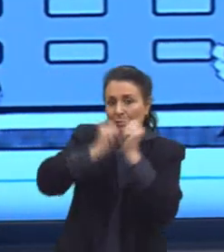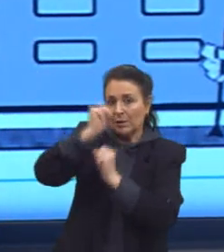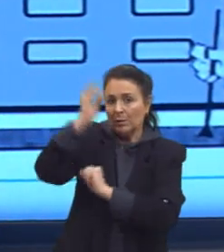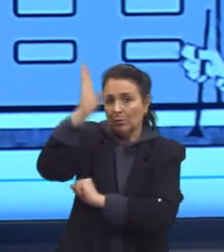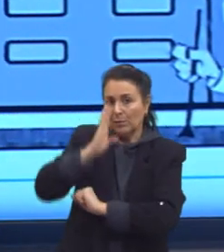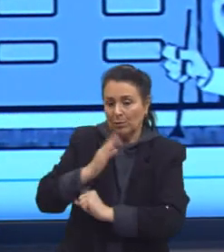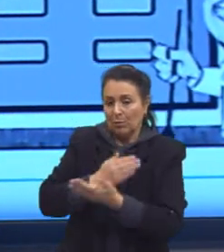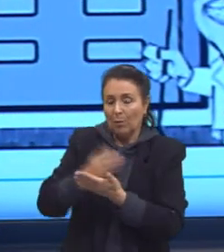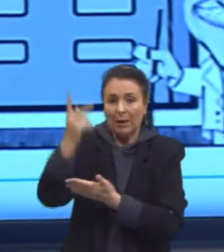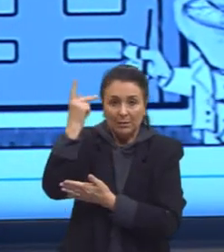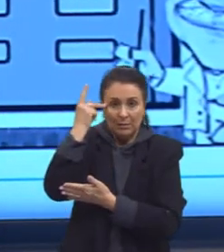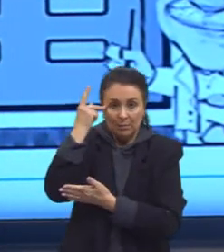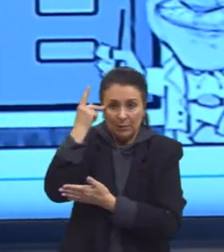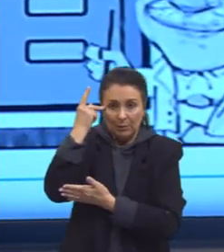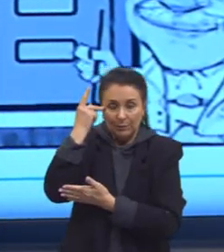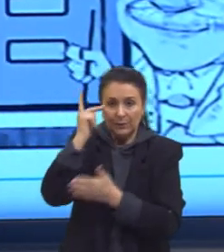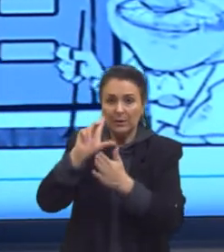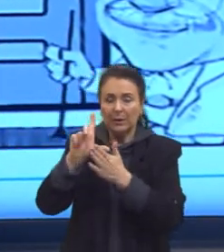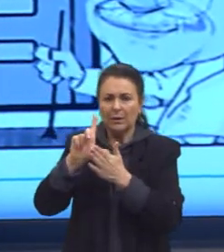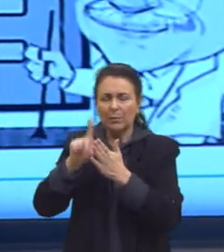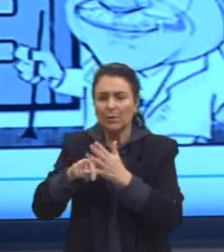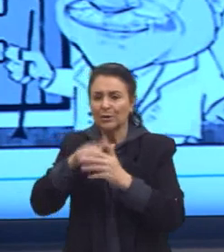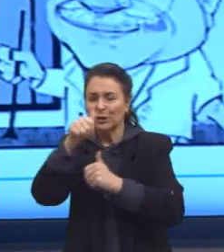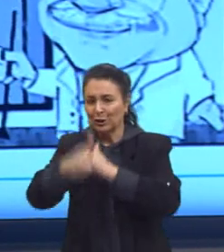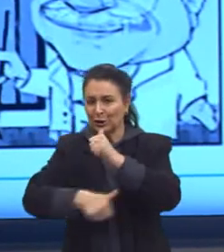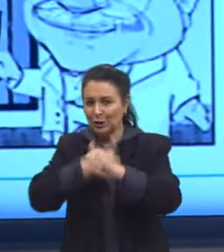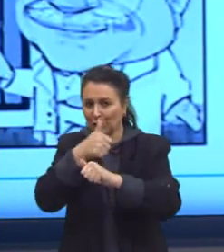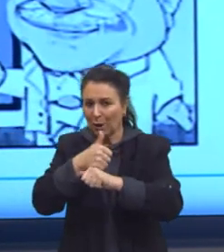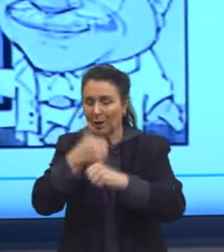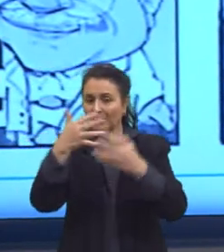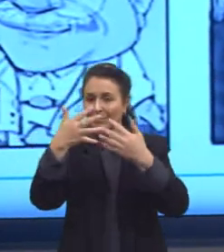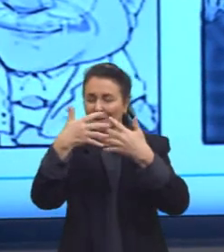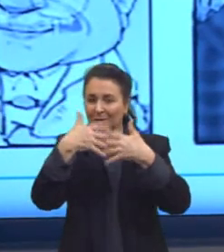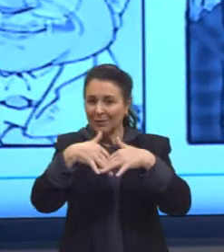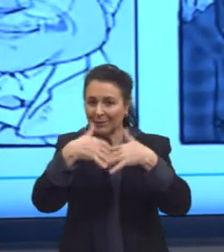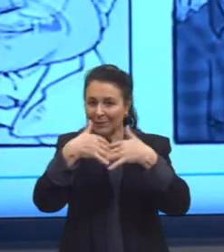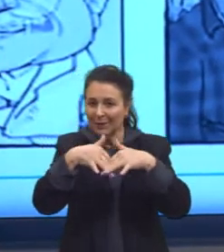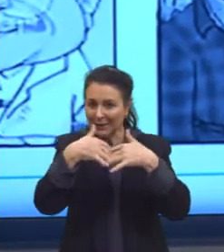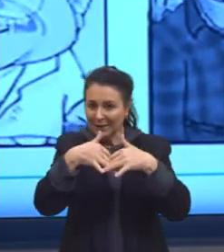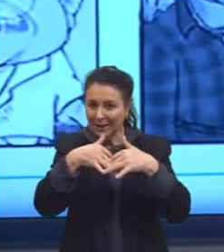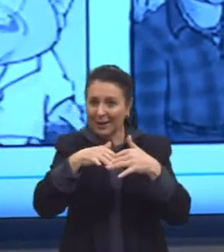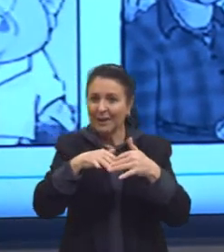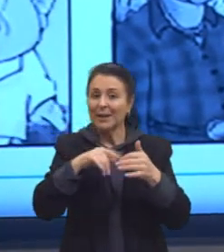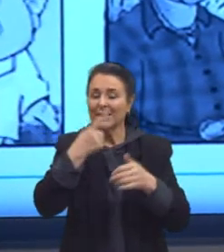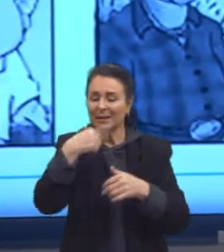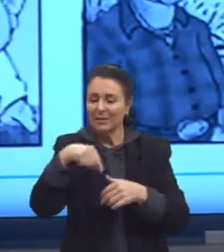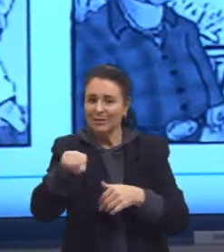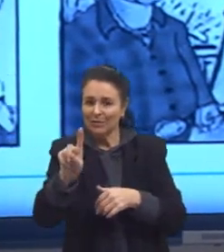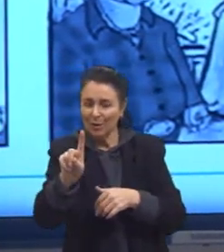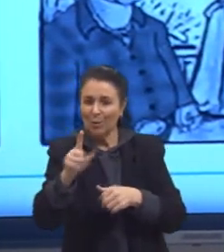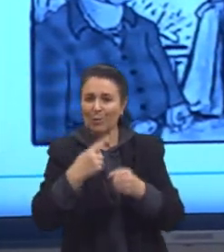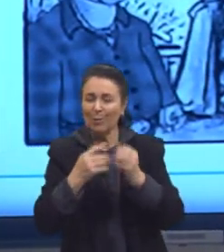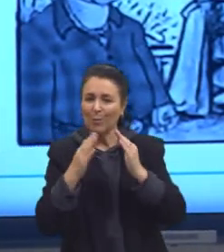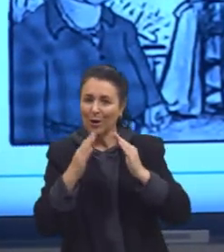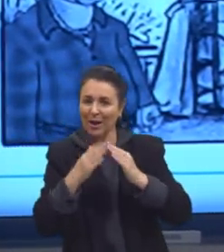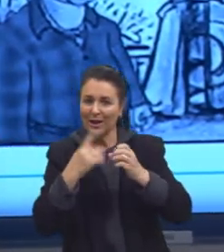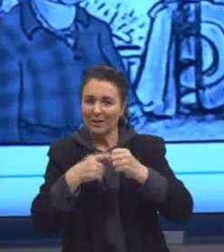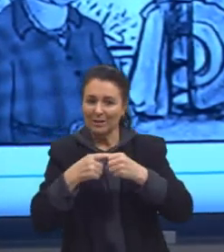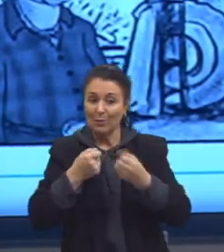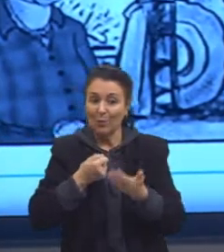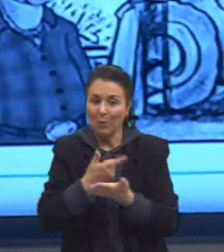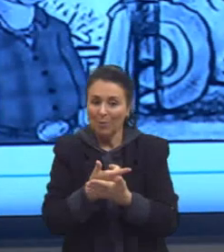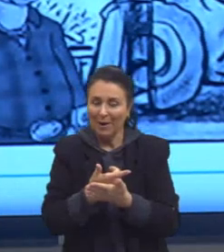Depois a gente troca eles por máquinas e eles vão para a cidade. Essa era a proposta, não Vamos comprar as terras dos